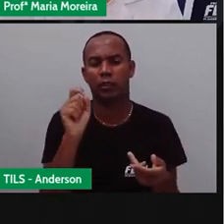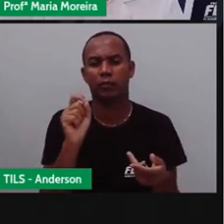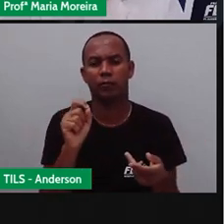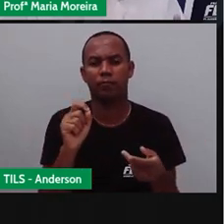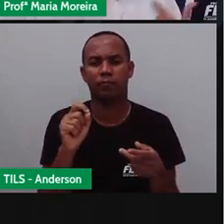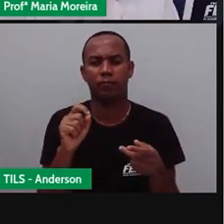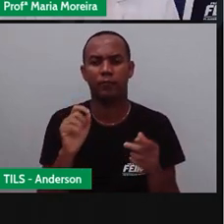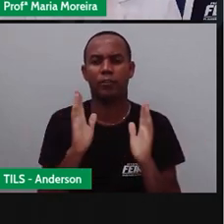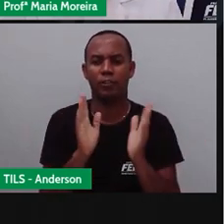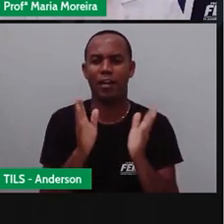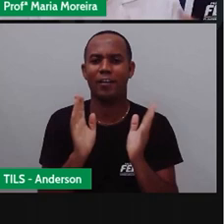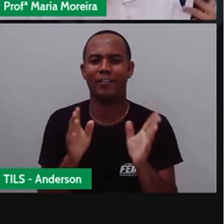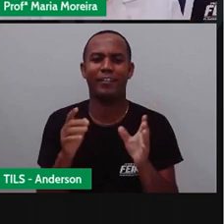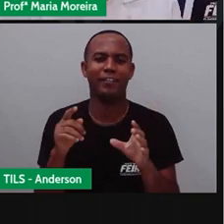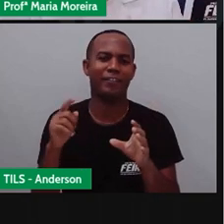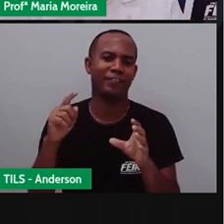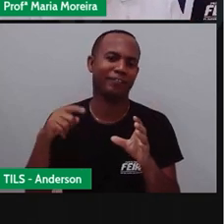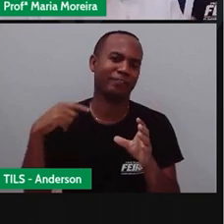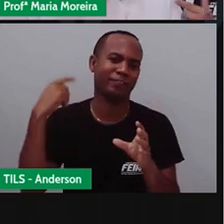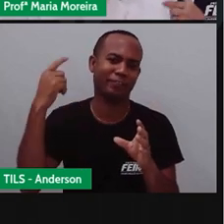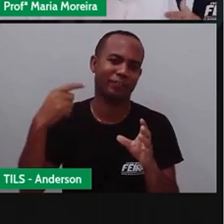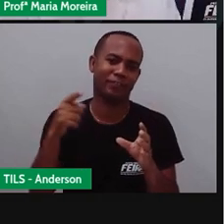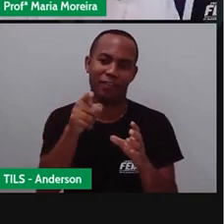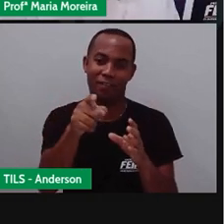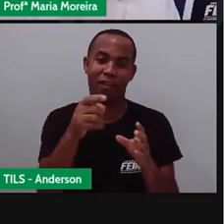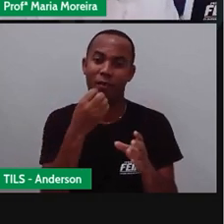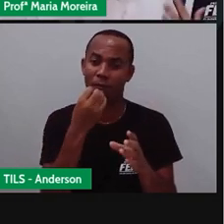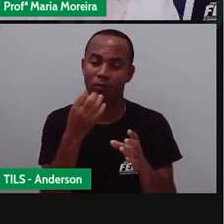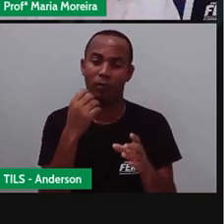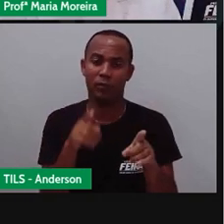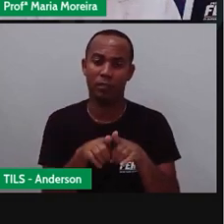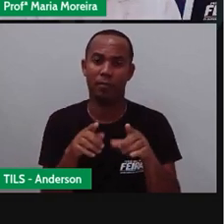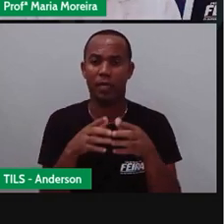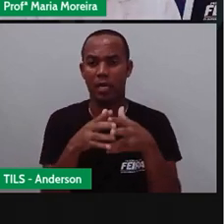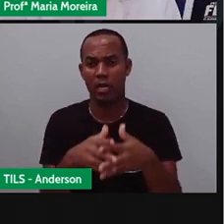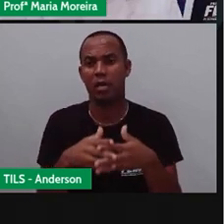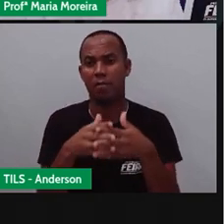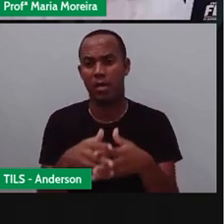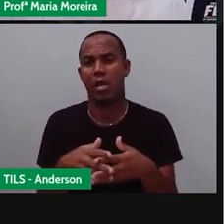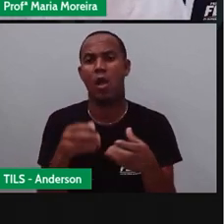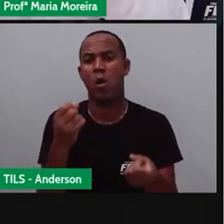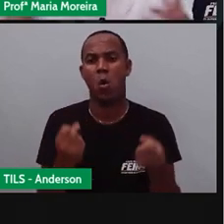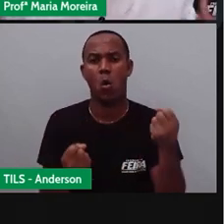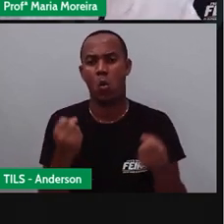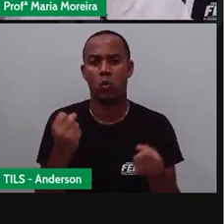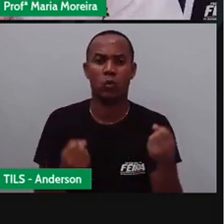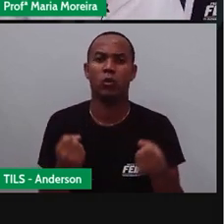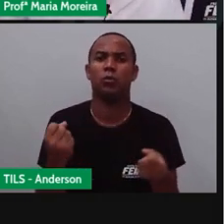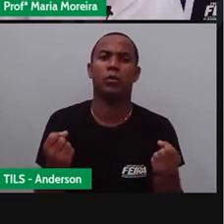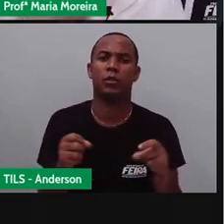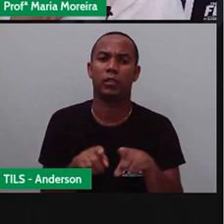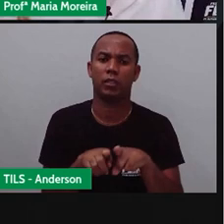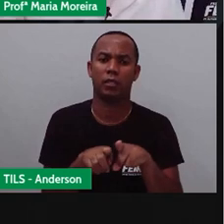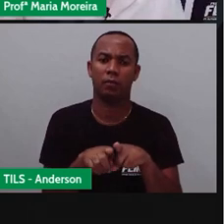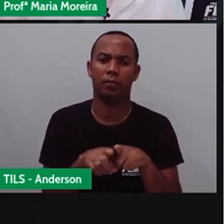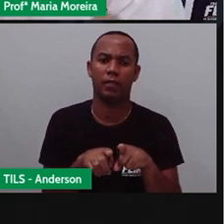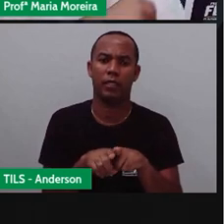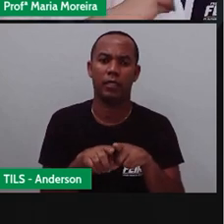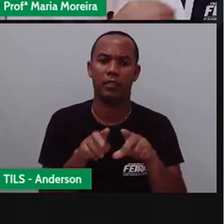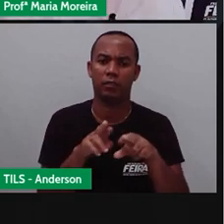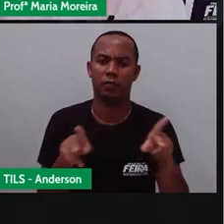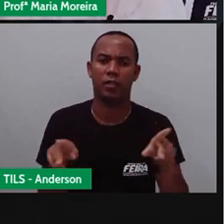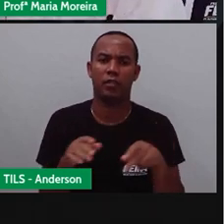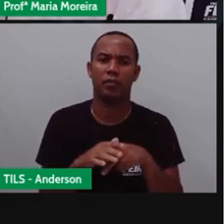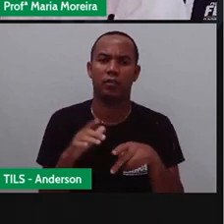andei de trem, automóveis, ônibus e caminhões, entre outros veículos. Então a gente reconhece aí, né? Que esse transporte